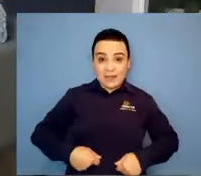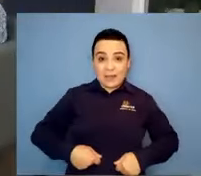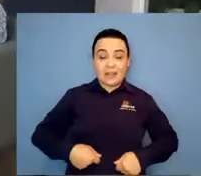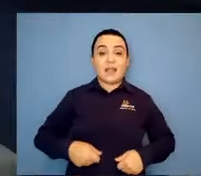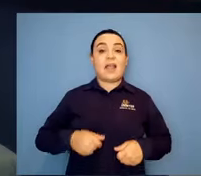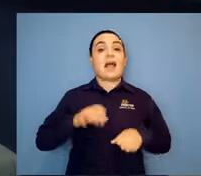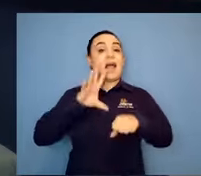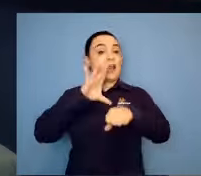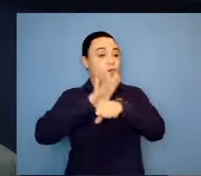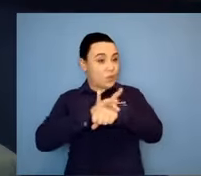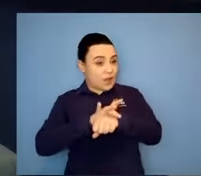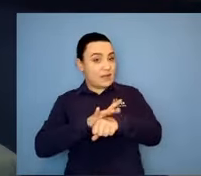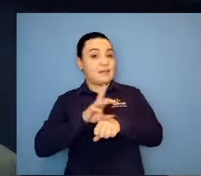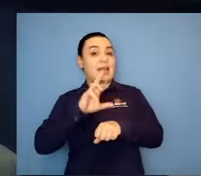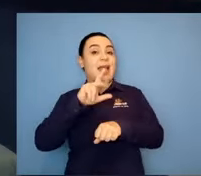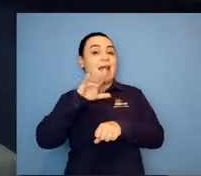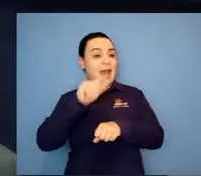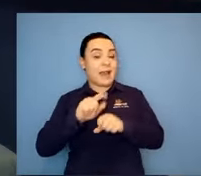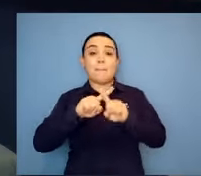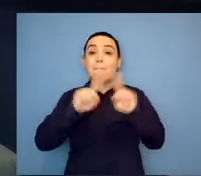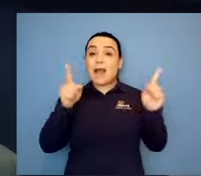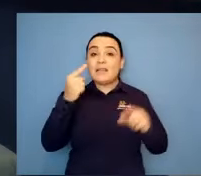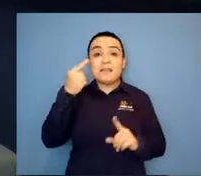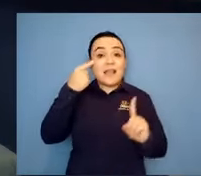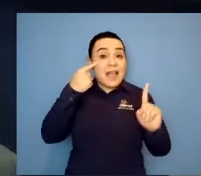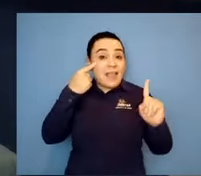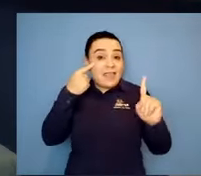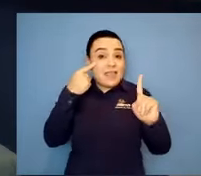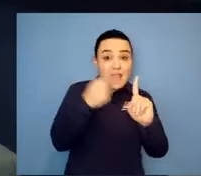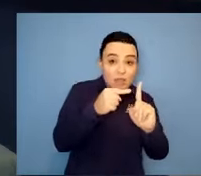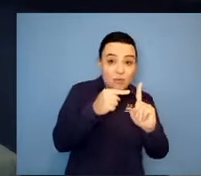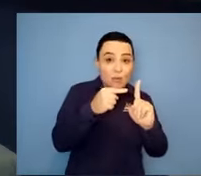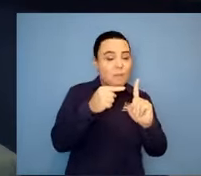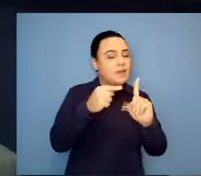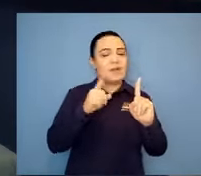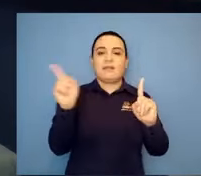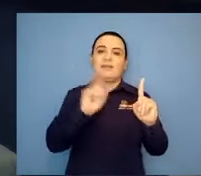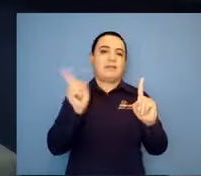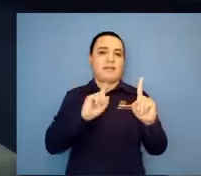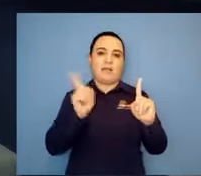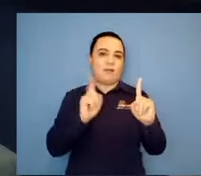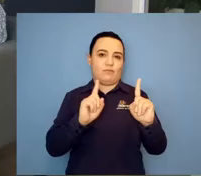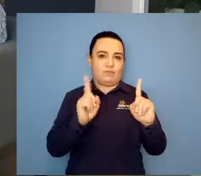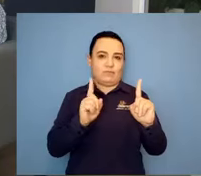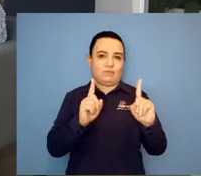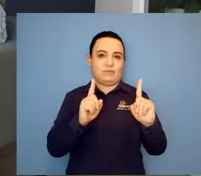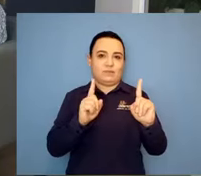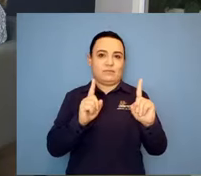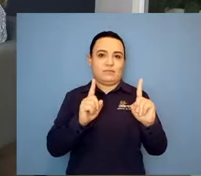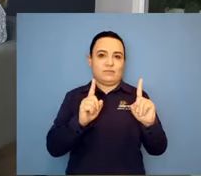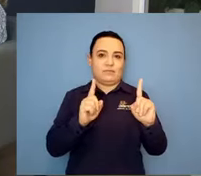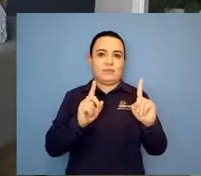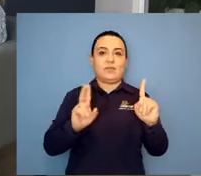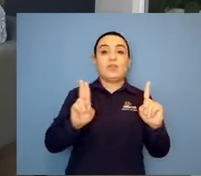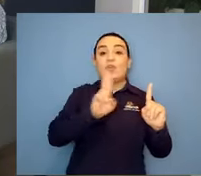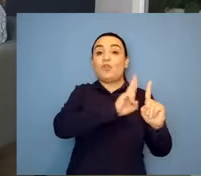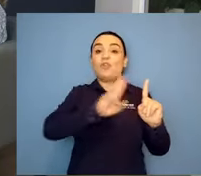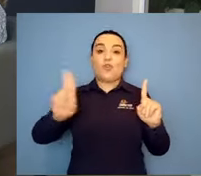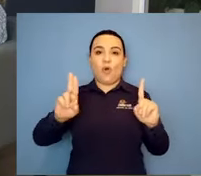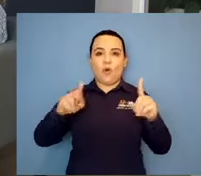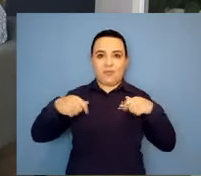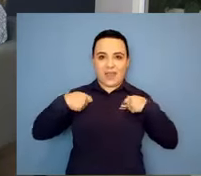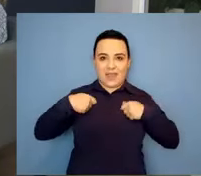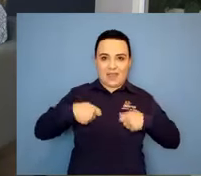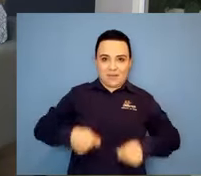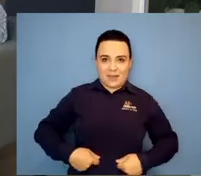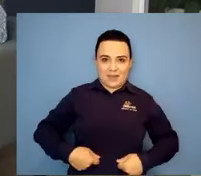diagnóstico não. A adrenoleucodistrofia. E o movimento que está havendo em relação a teste de pezinho